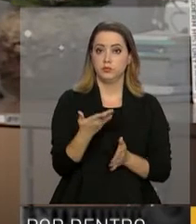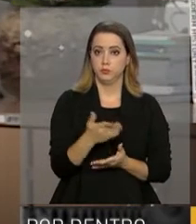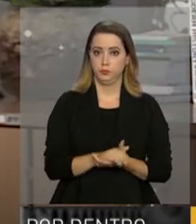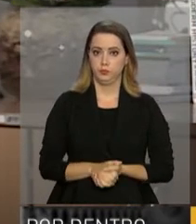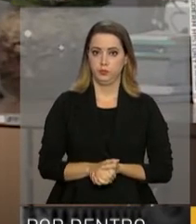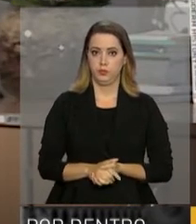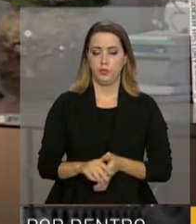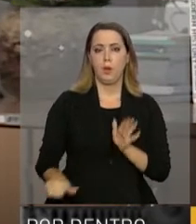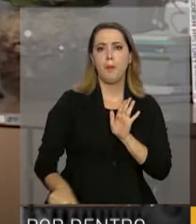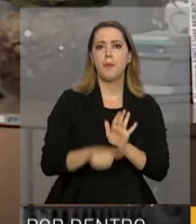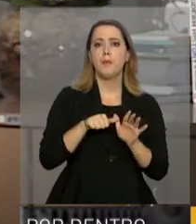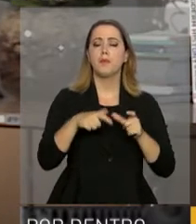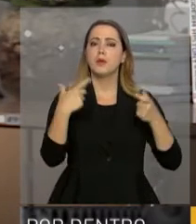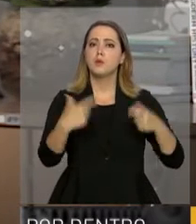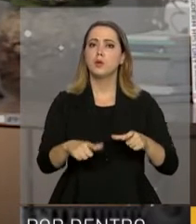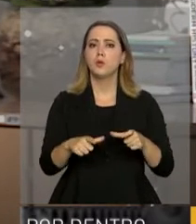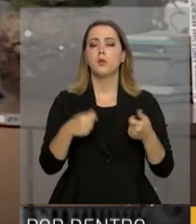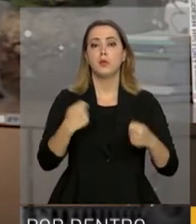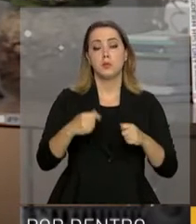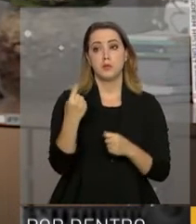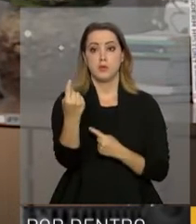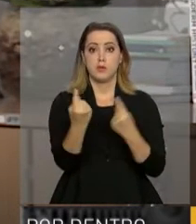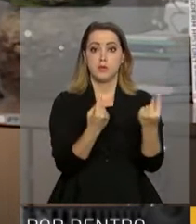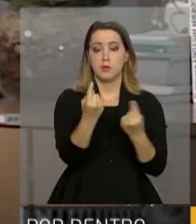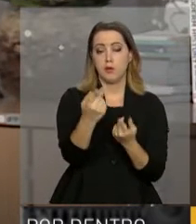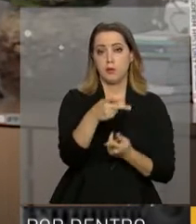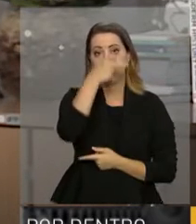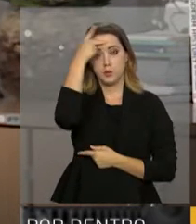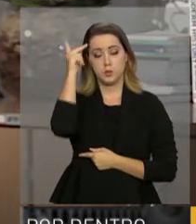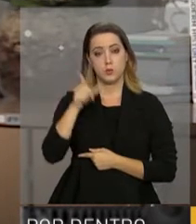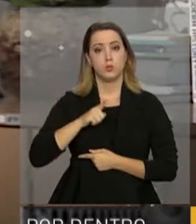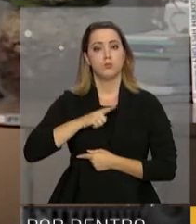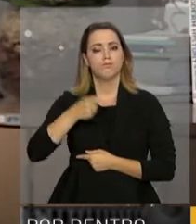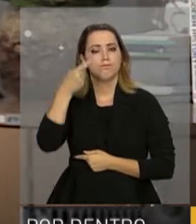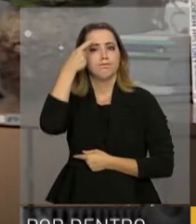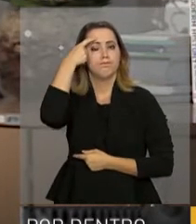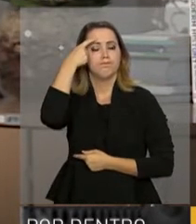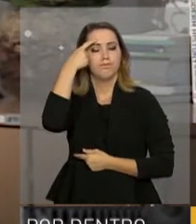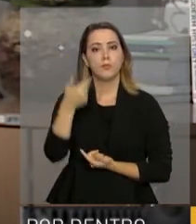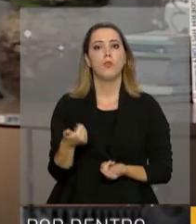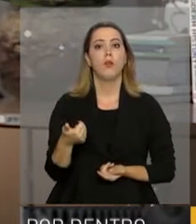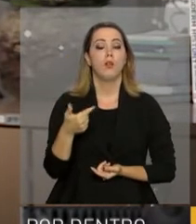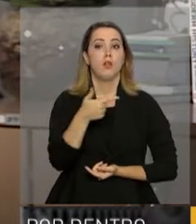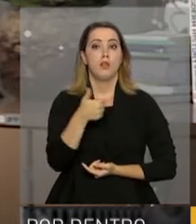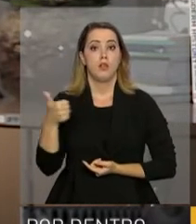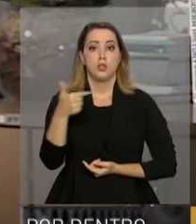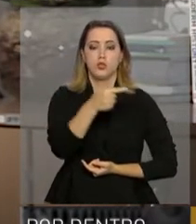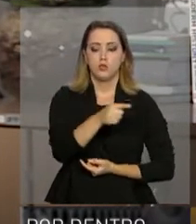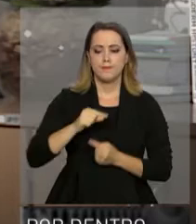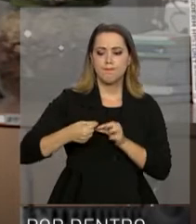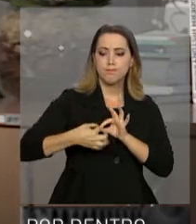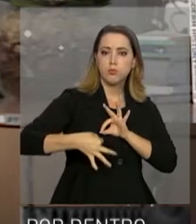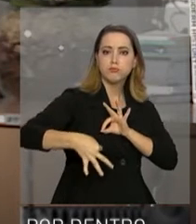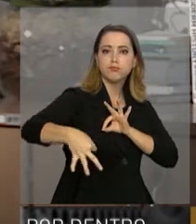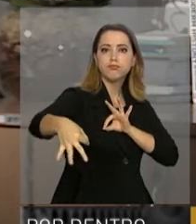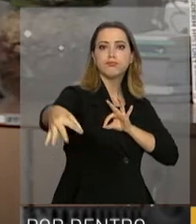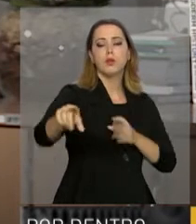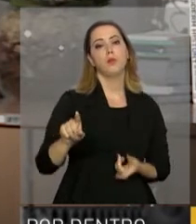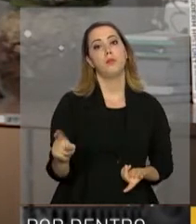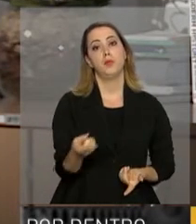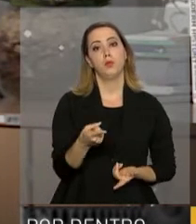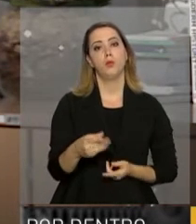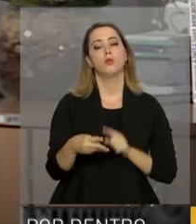lugar é preciso que os brasileiros tenham noção ao falar de fronteira da sua extensão. São 17 mil quilômetros. É a